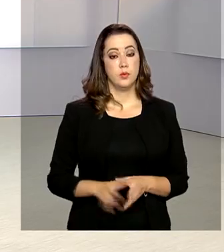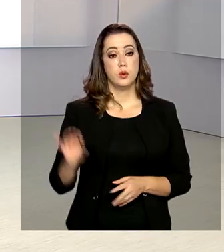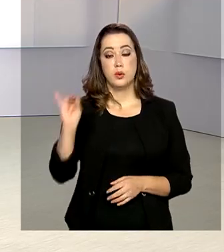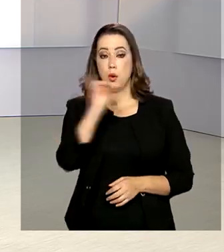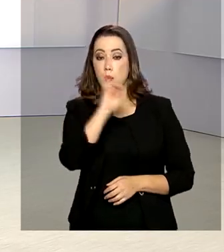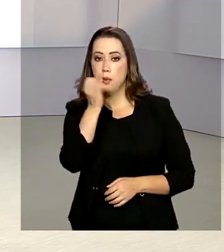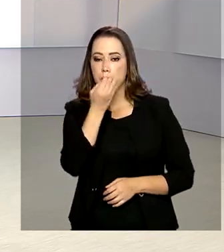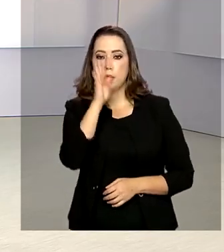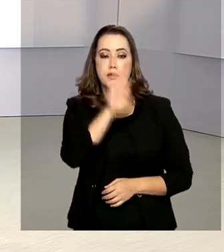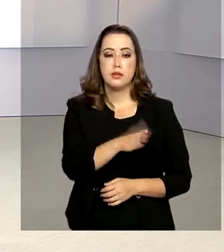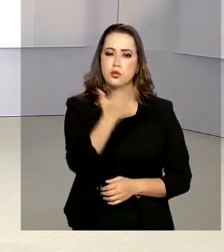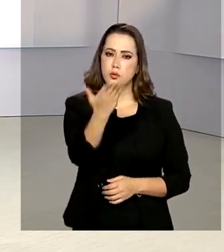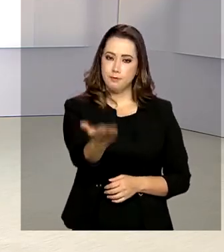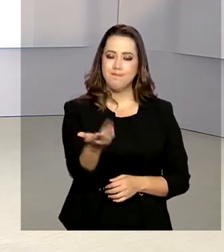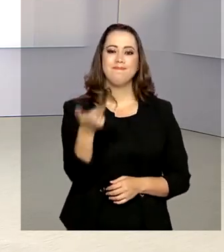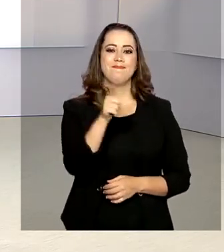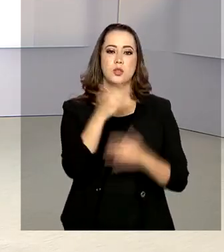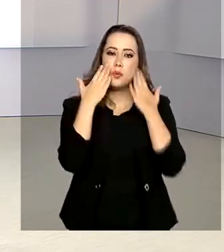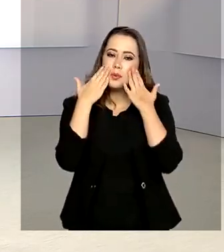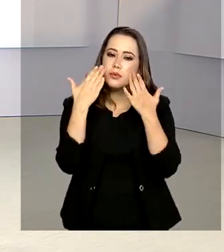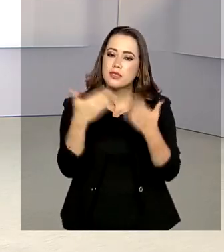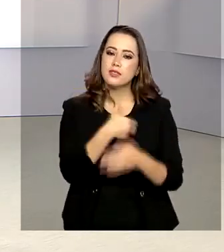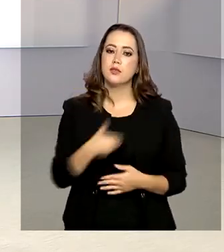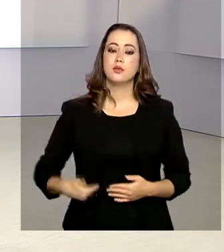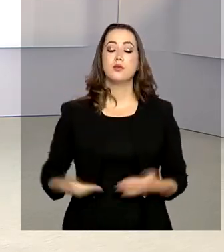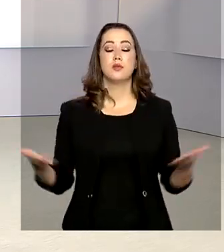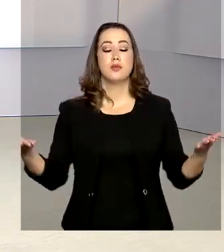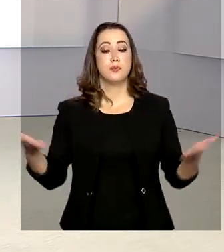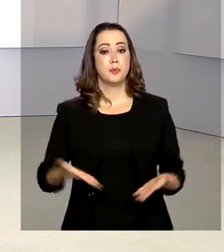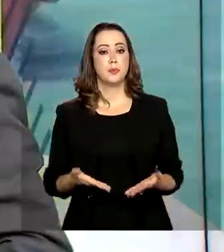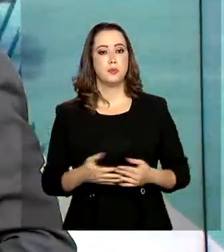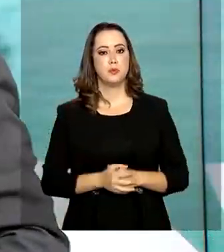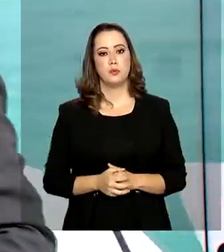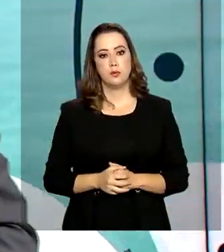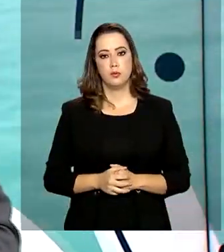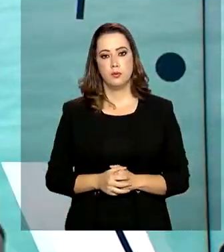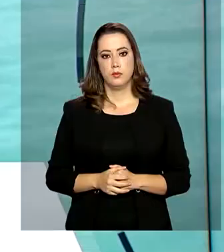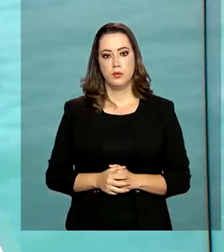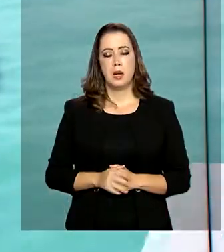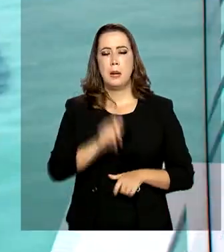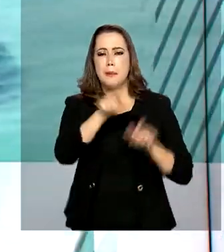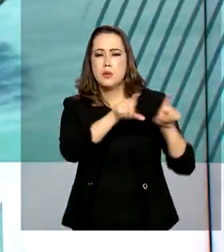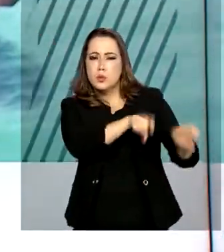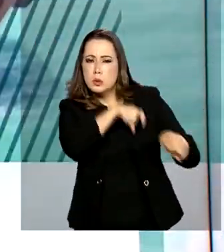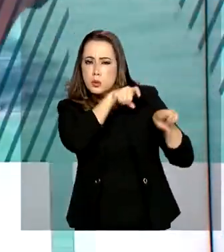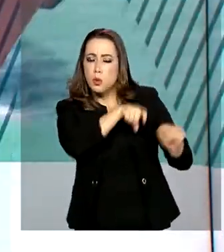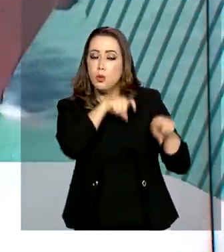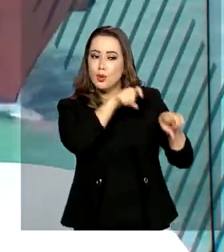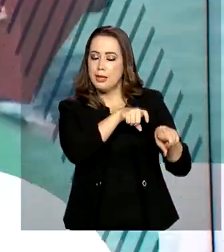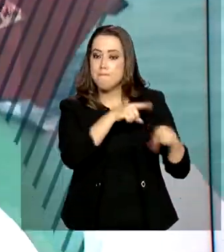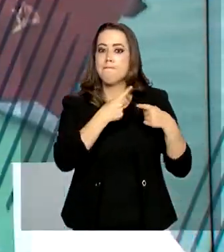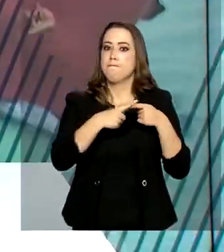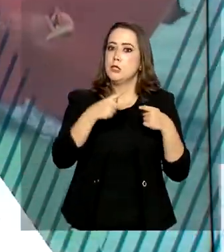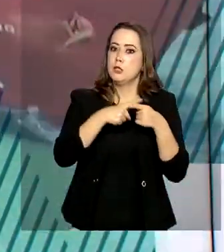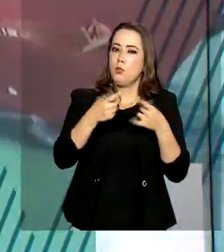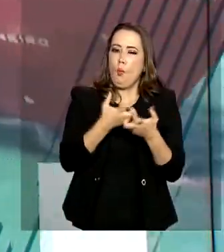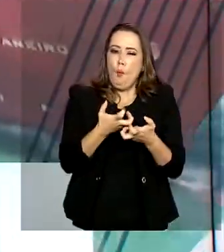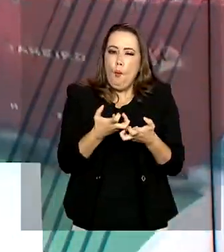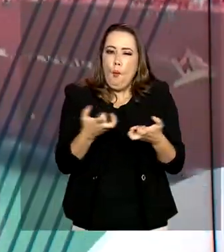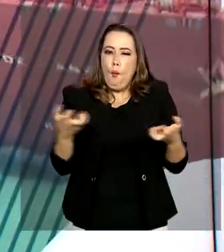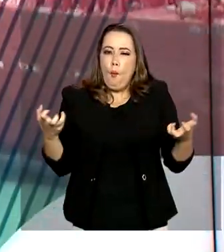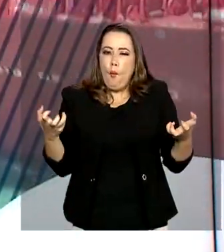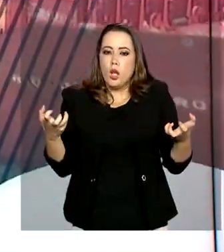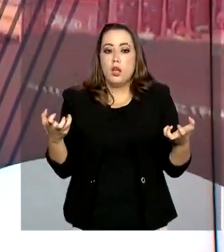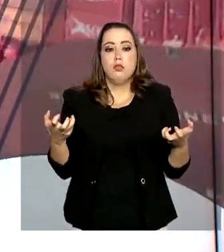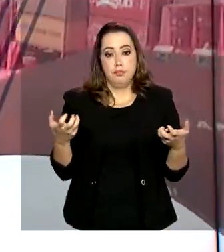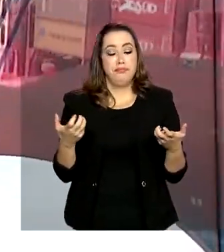Olá, boa tarde para você. Já estamos no ar com o governo agora. Produtores rurais afetados pela seca ou estiagem vão